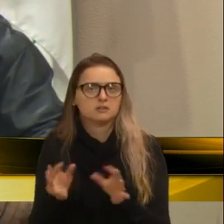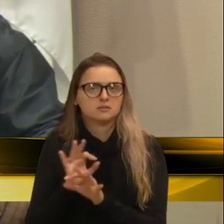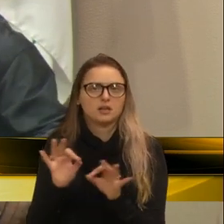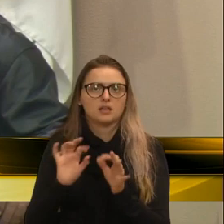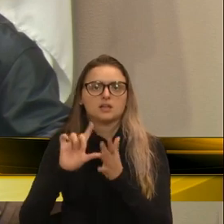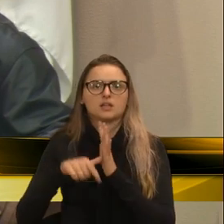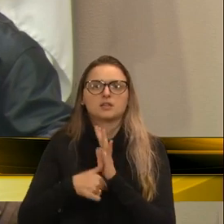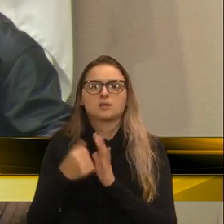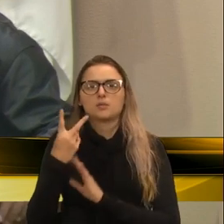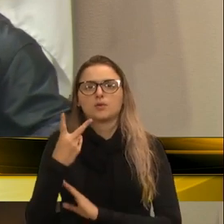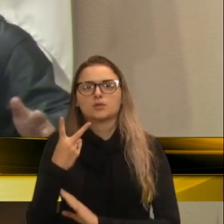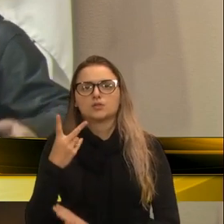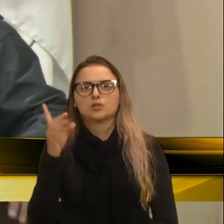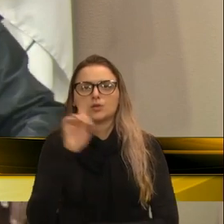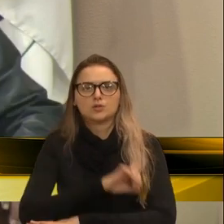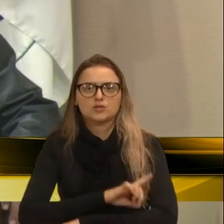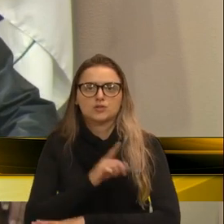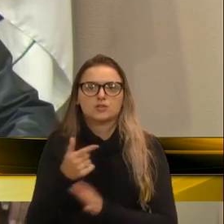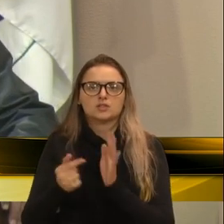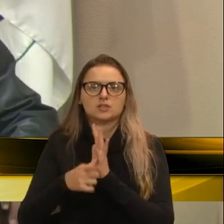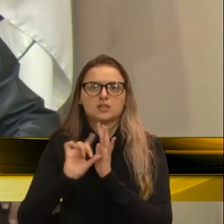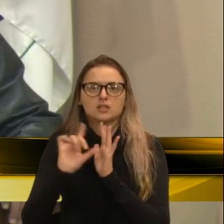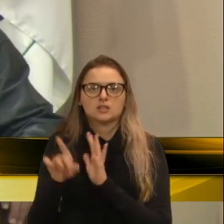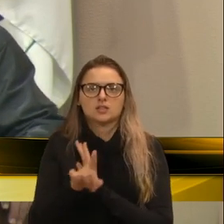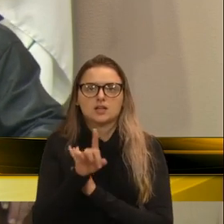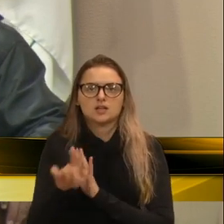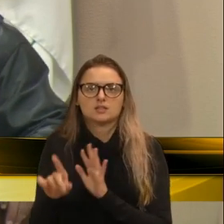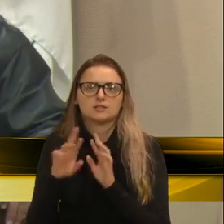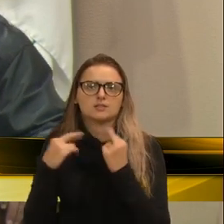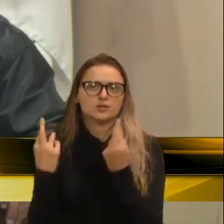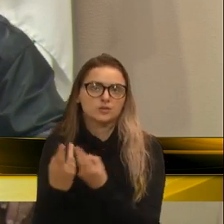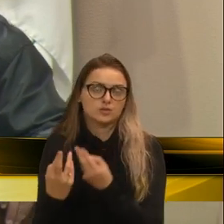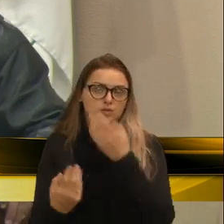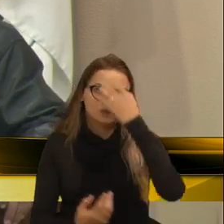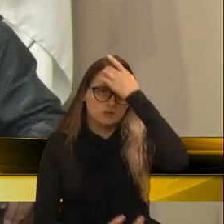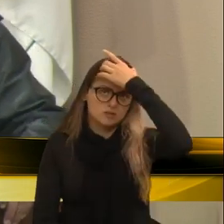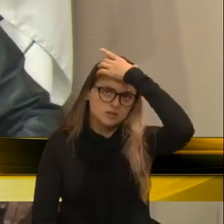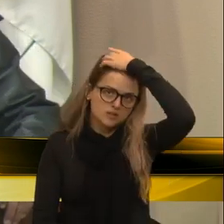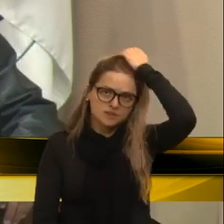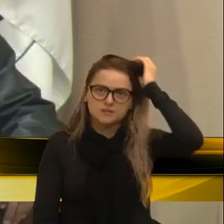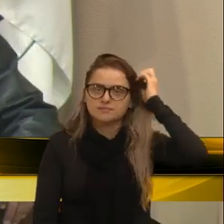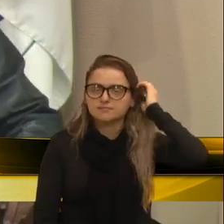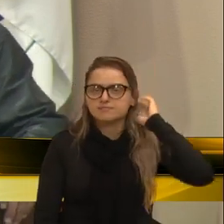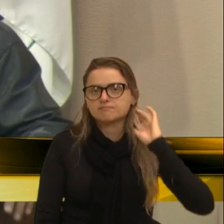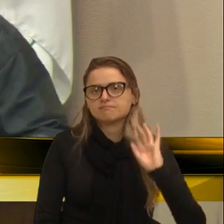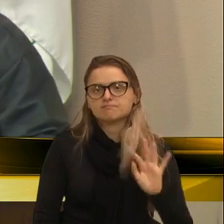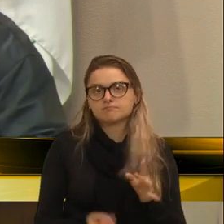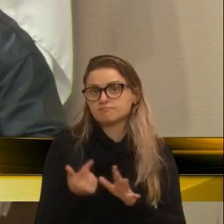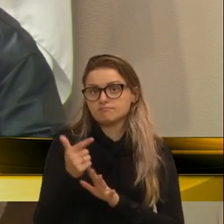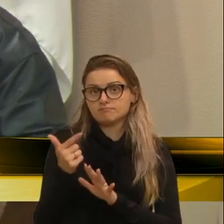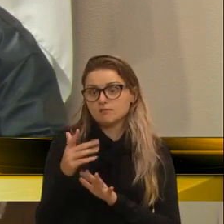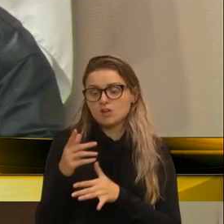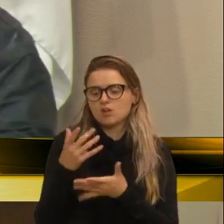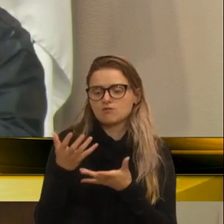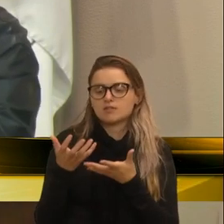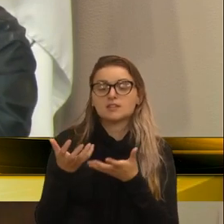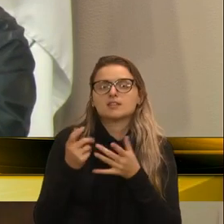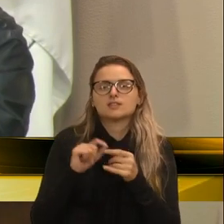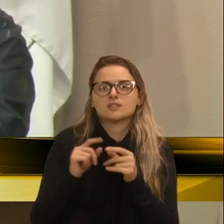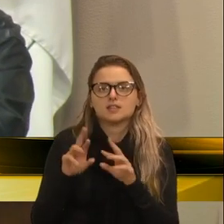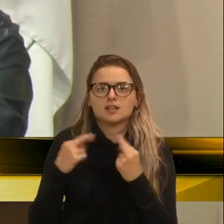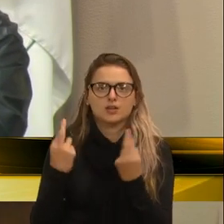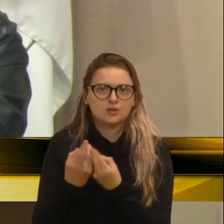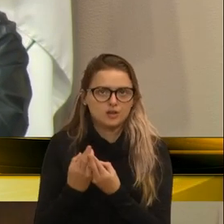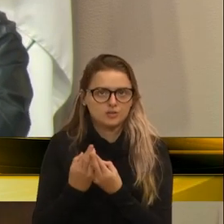dois dias antes, desmarcou. Desmarcou. Covardemente, desmarcou. Porque essas coisas,